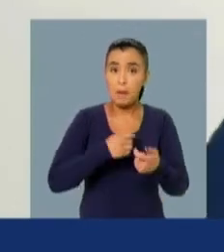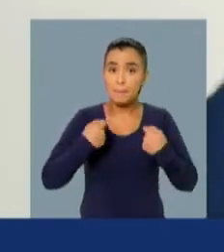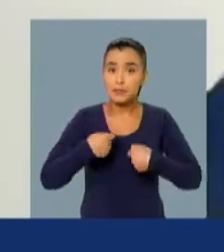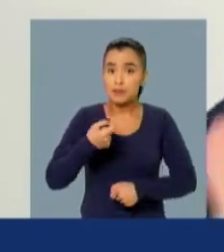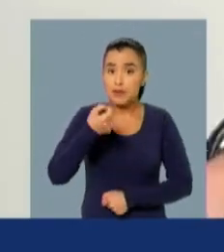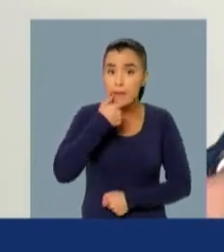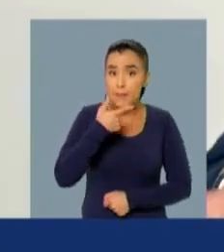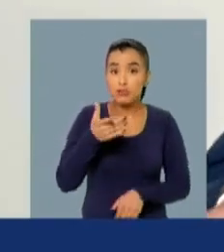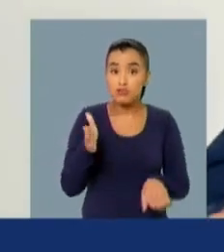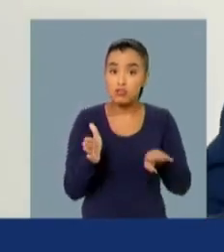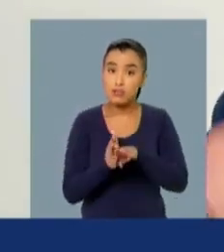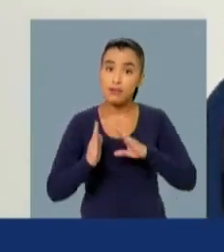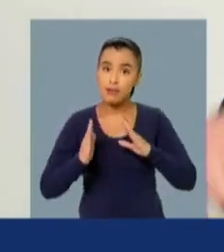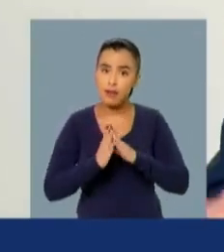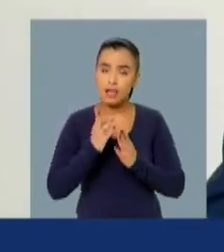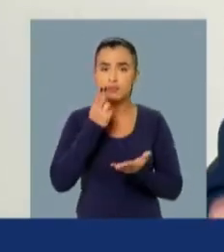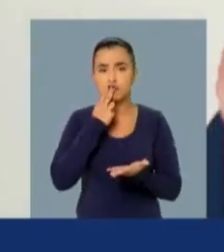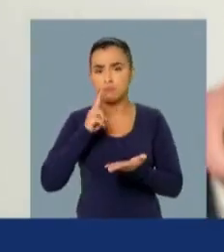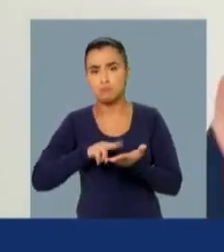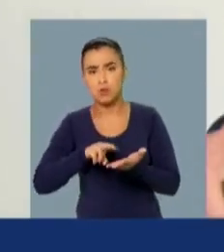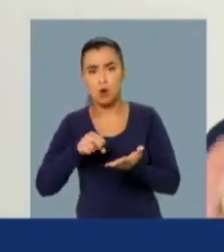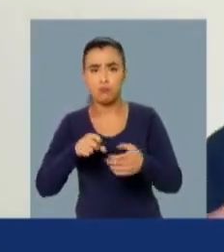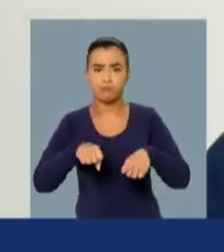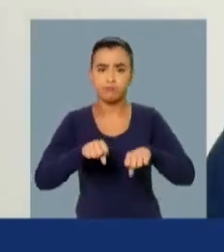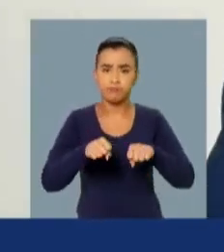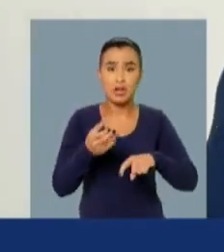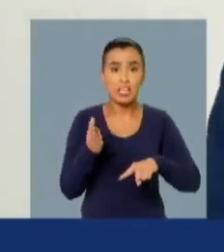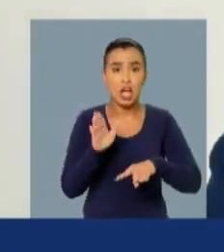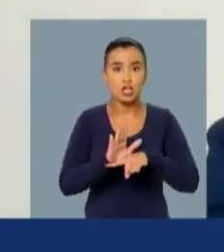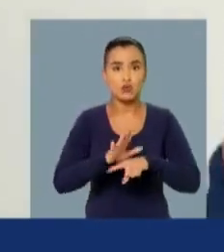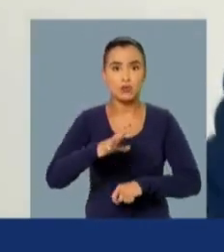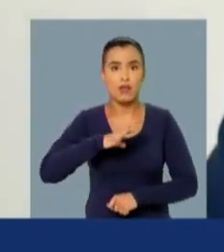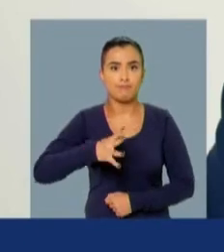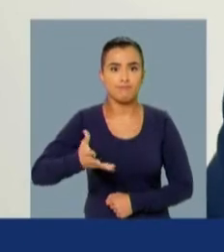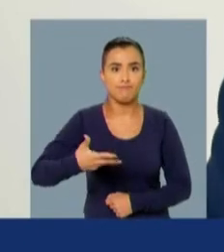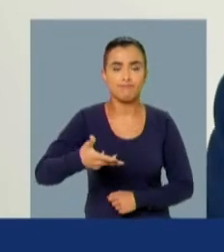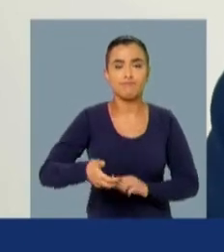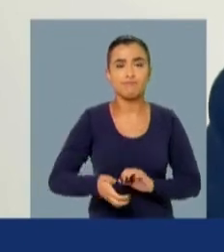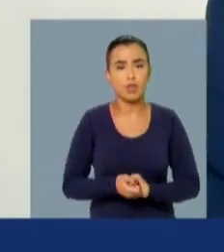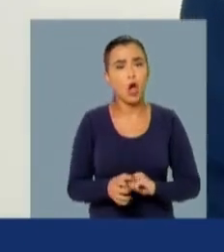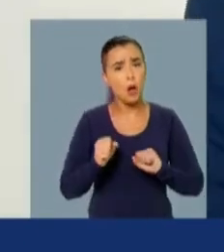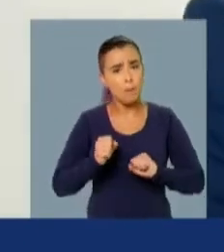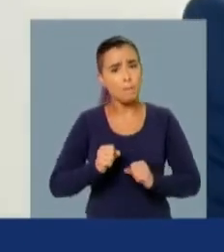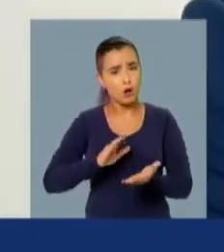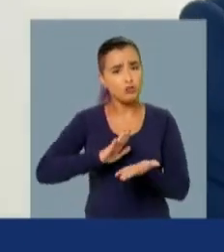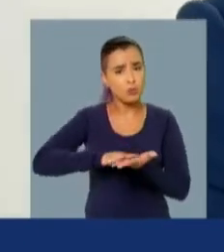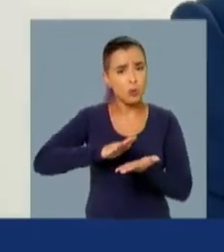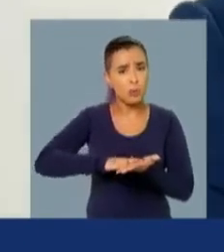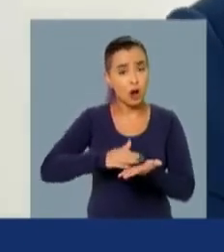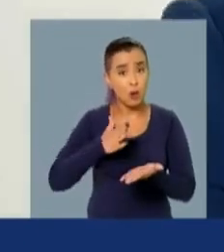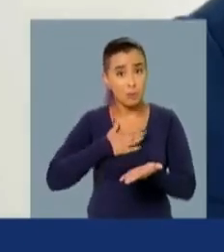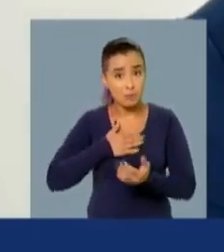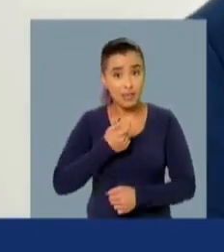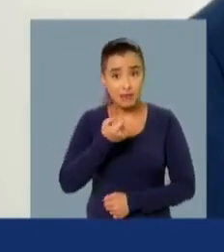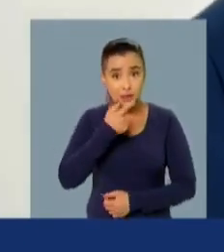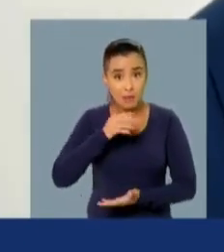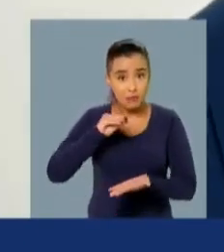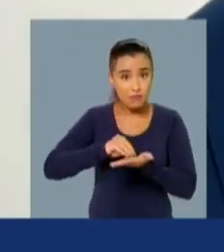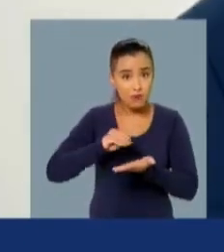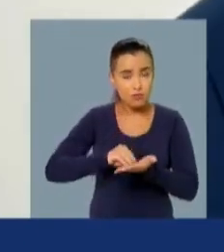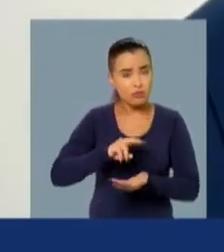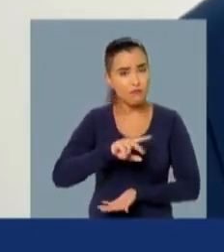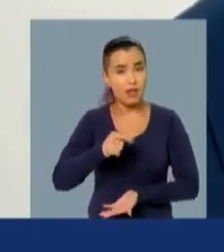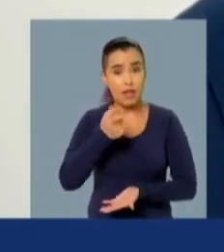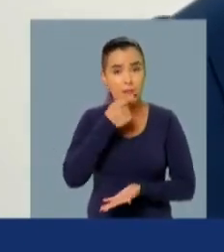que receber remédio em casa. Pelo correio ou pelos motoboys, que ajudam muito nossa cidade. Pode me cobrar, comigo não vai faltar